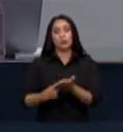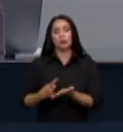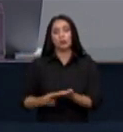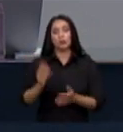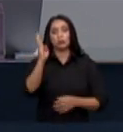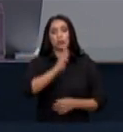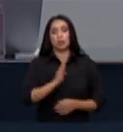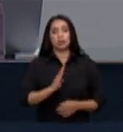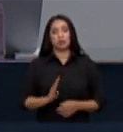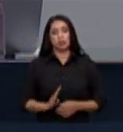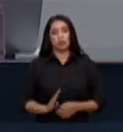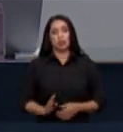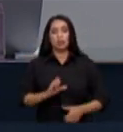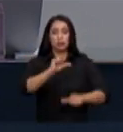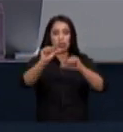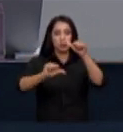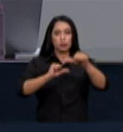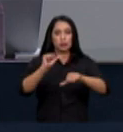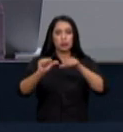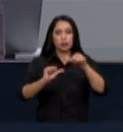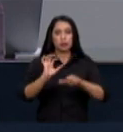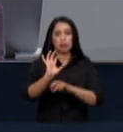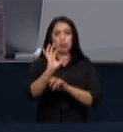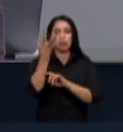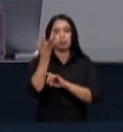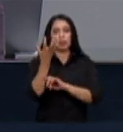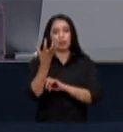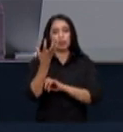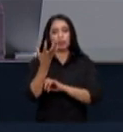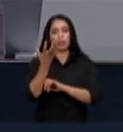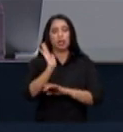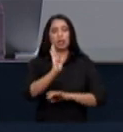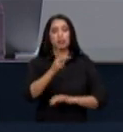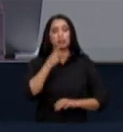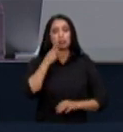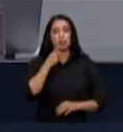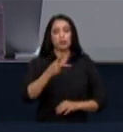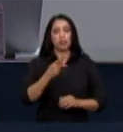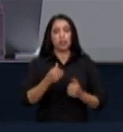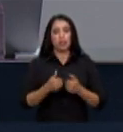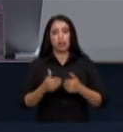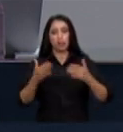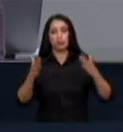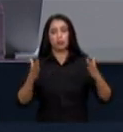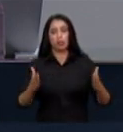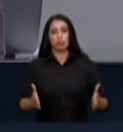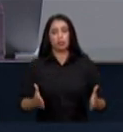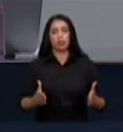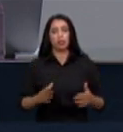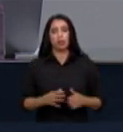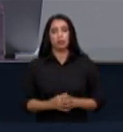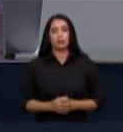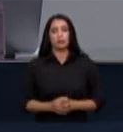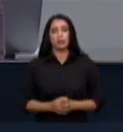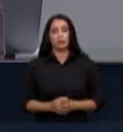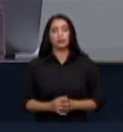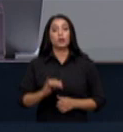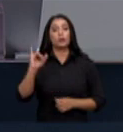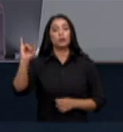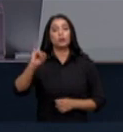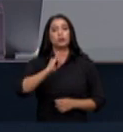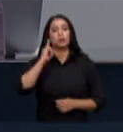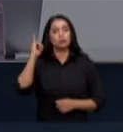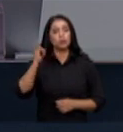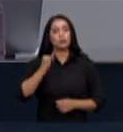em relação a mudança climática como eu disse na abertura o conceito central aqui